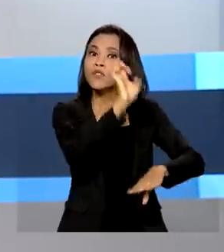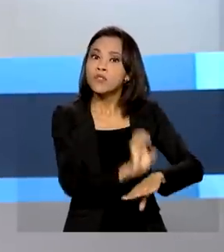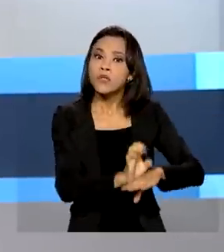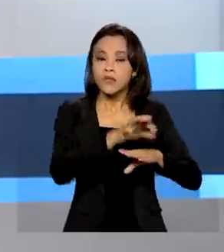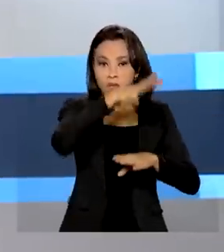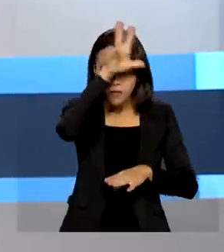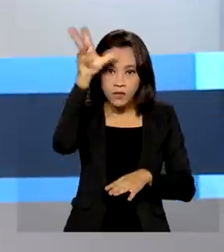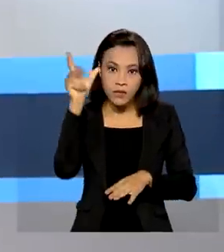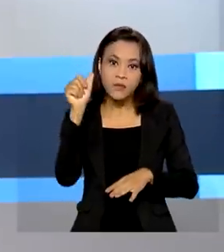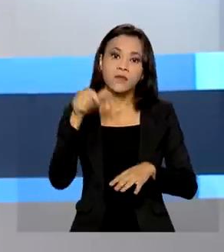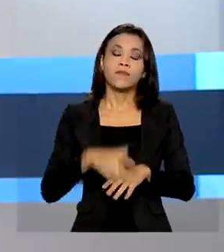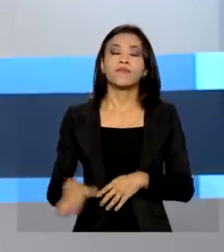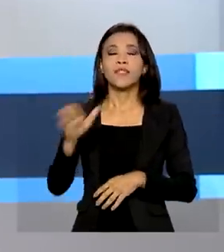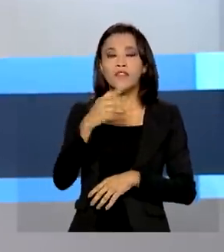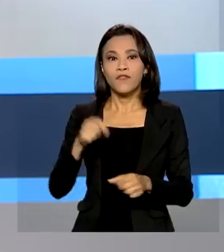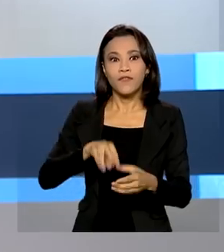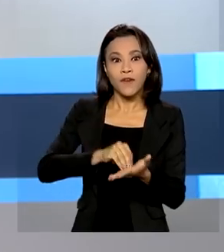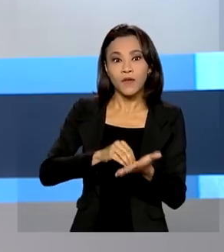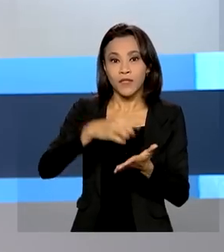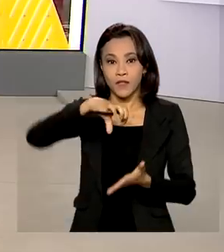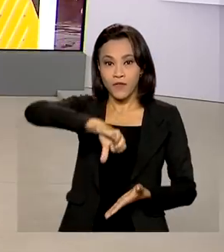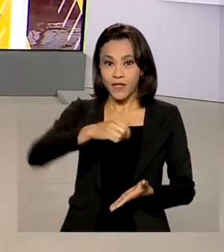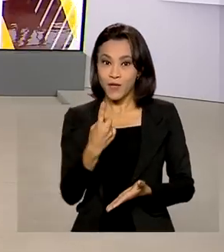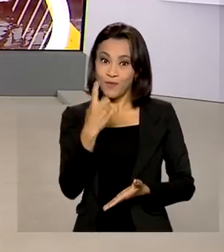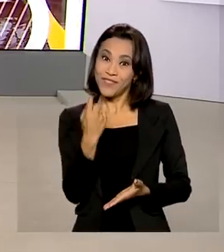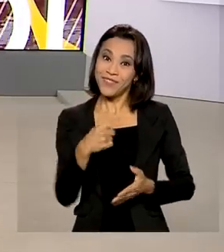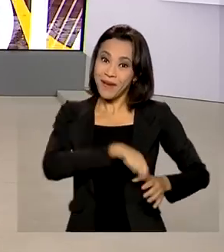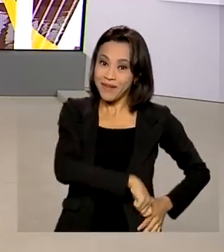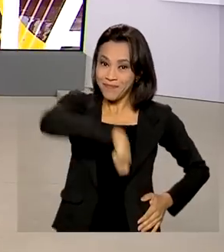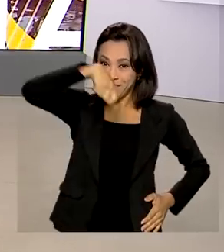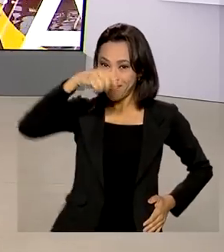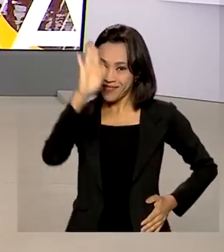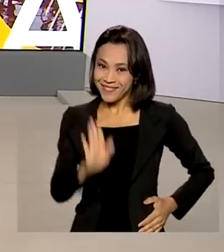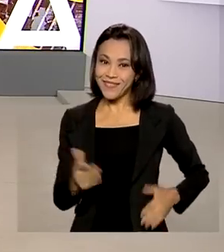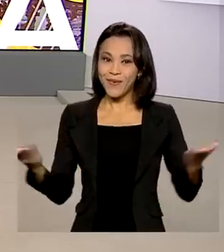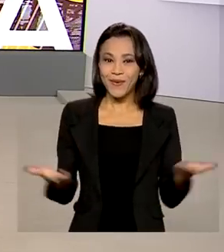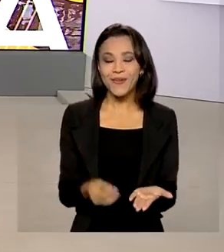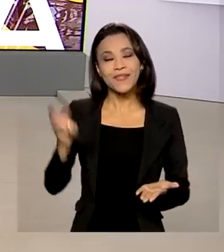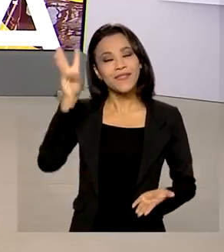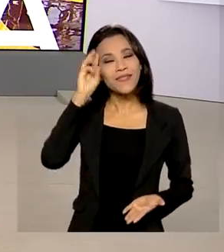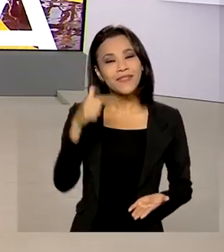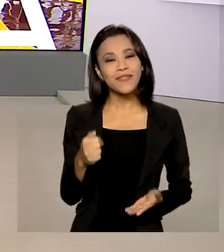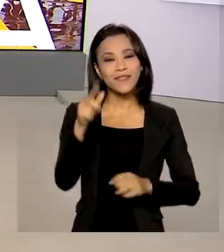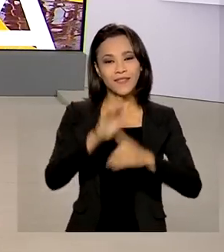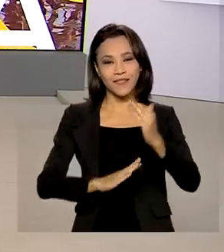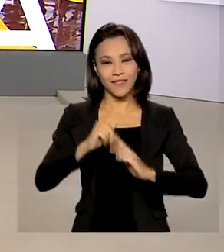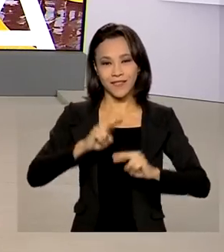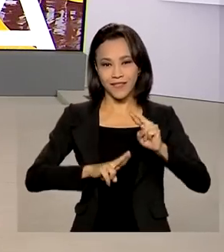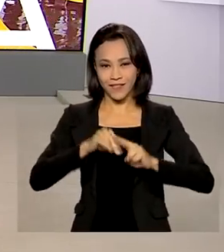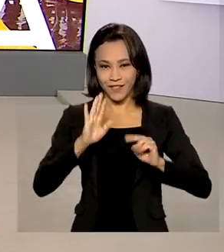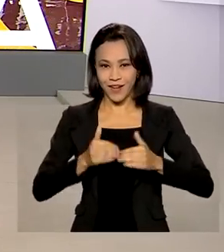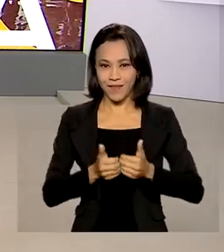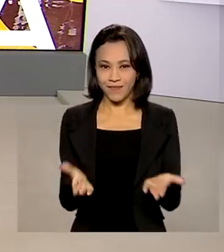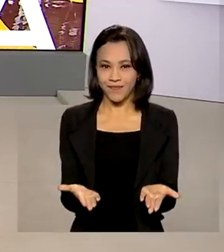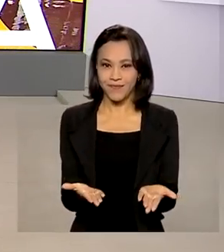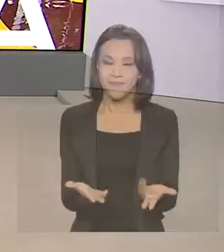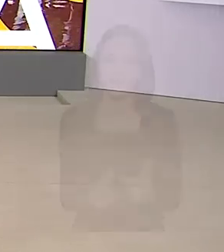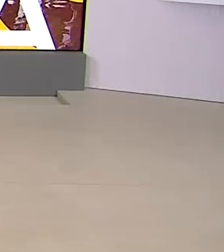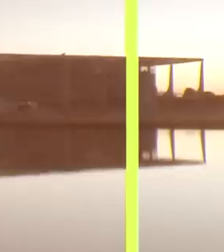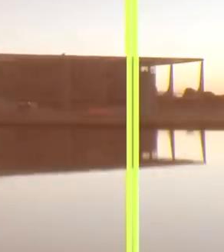bicentenário da independência do Brasil. Terça-feira, 7 de junho, o Brasil em Dia já está no ar.